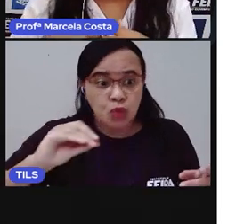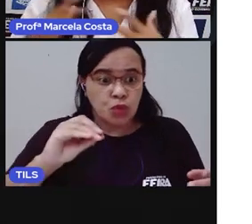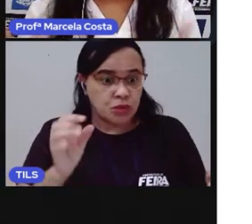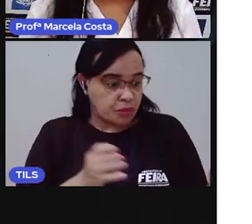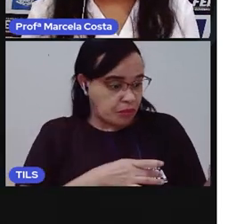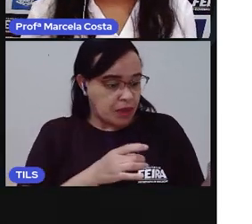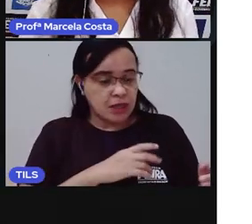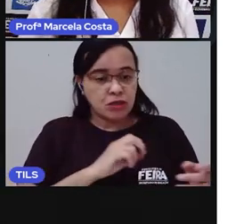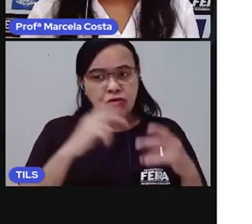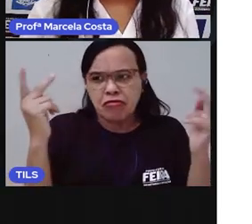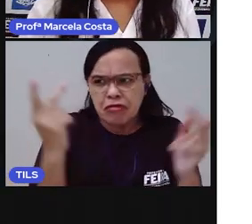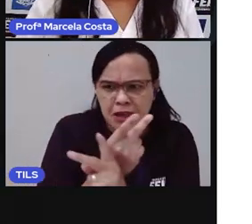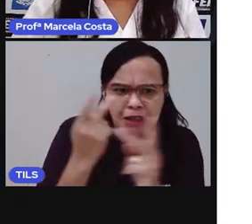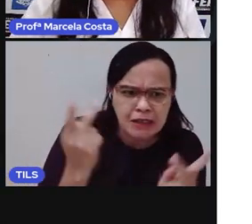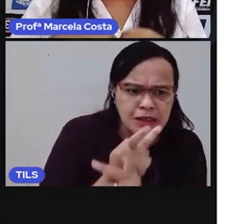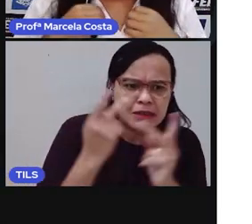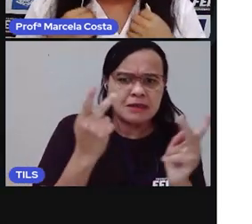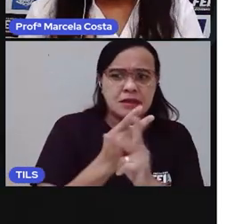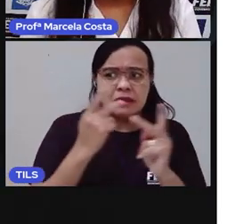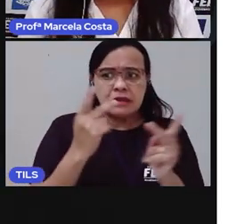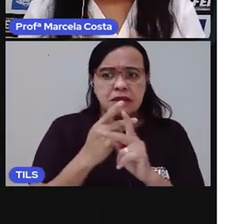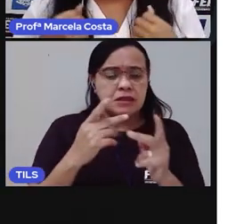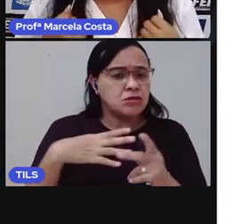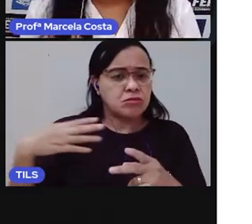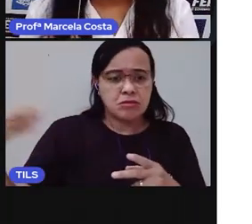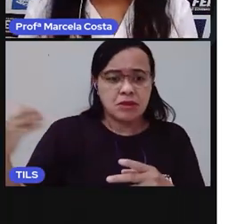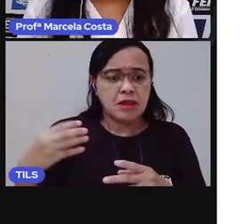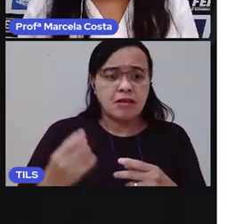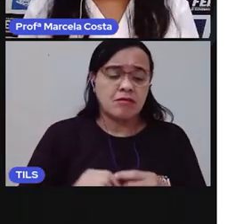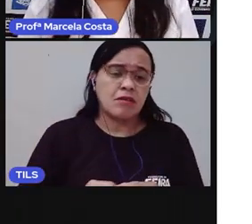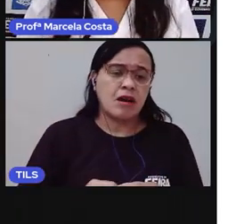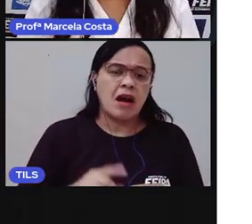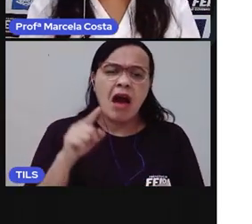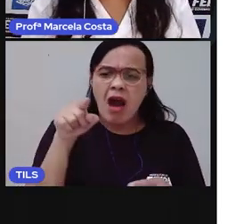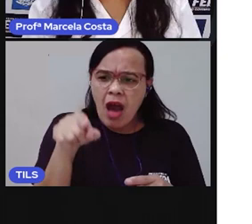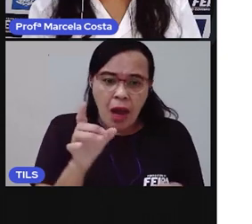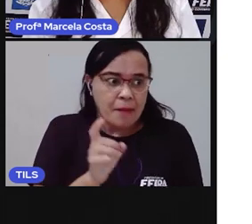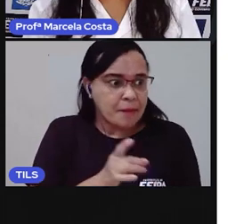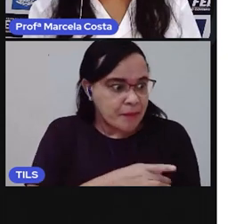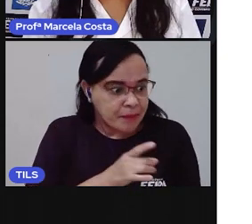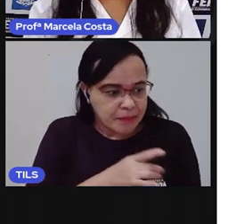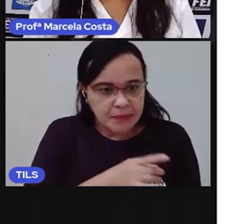passar e levar ela embora. Era muito, mas muito, muito medrosa.